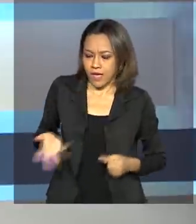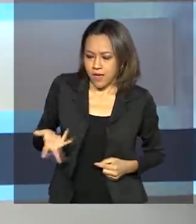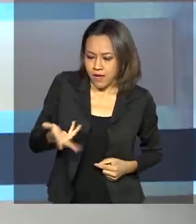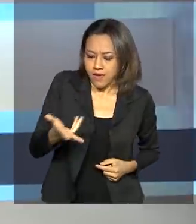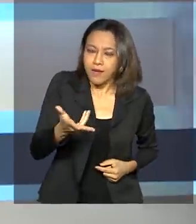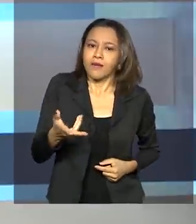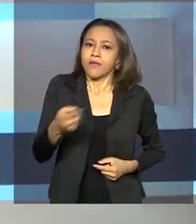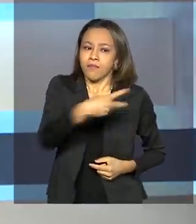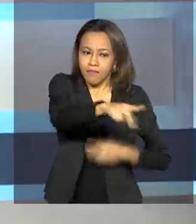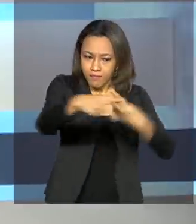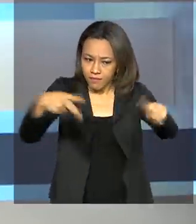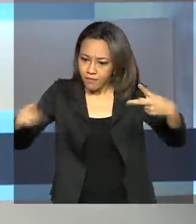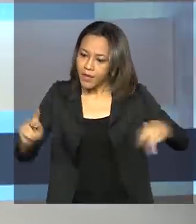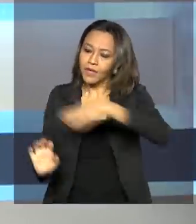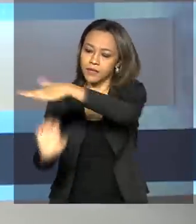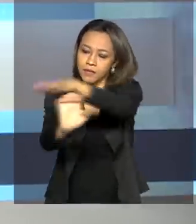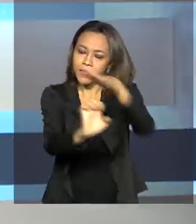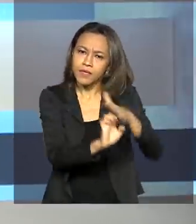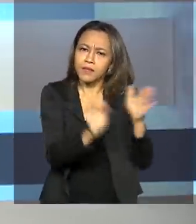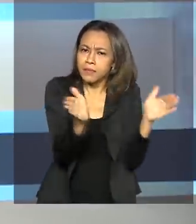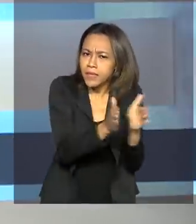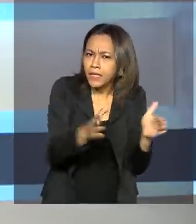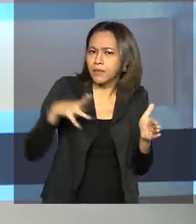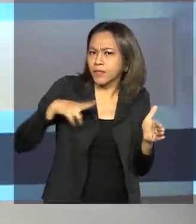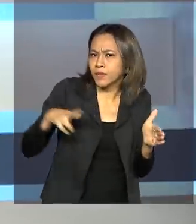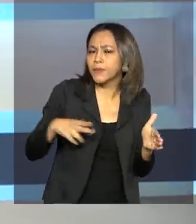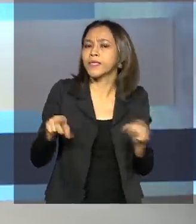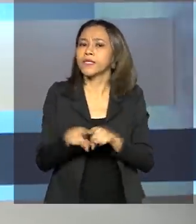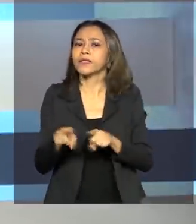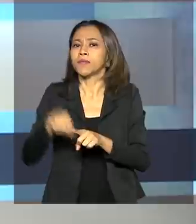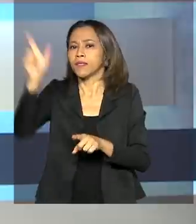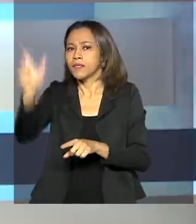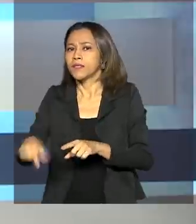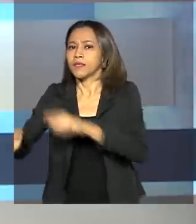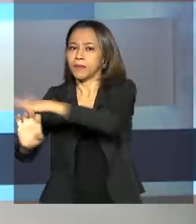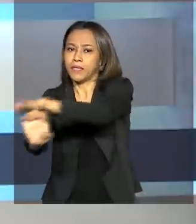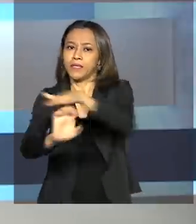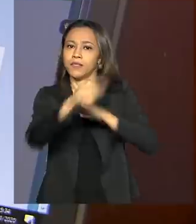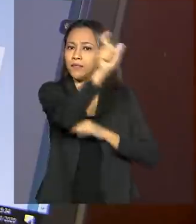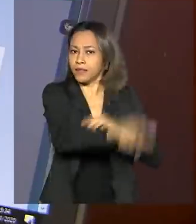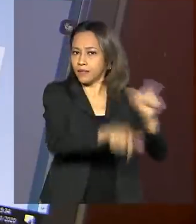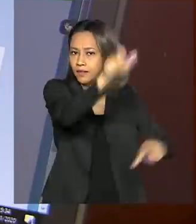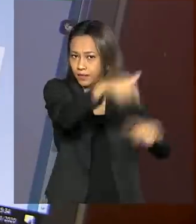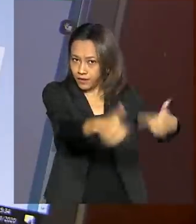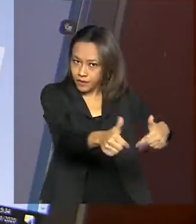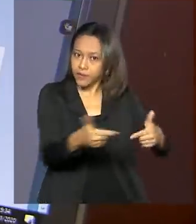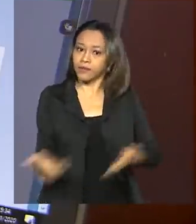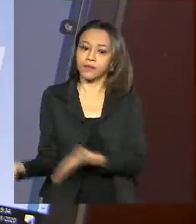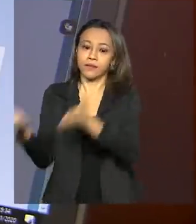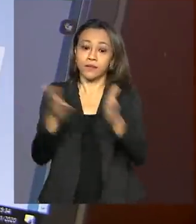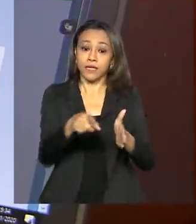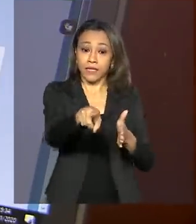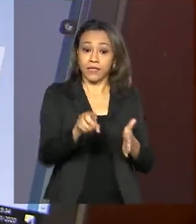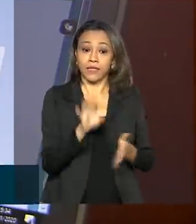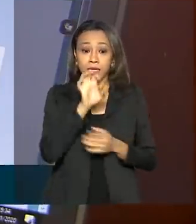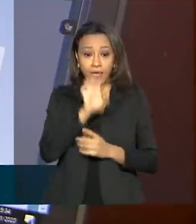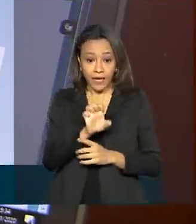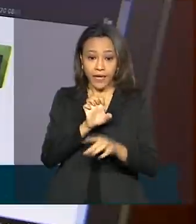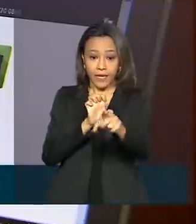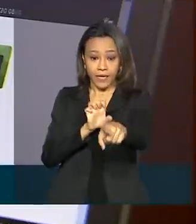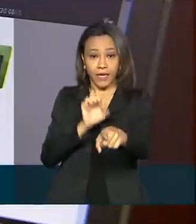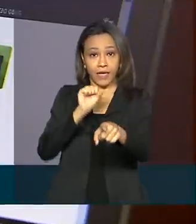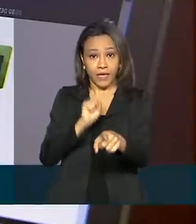para microempreendedores individuais, empregados e empregadores. O E-Social é o sistema em que o